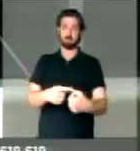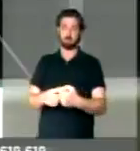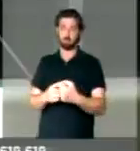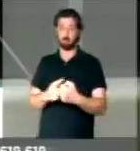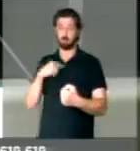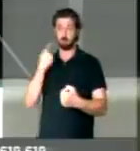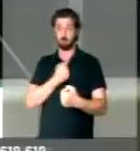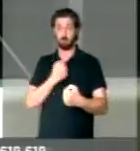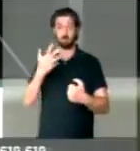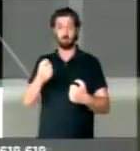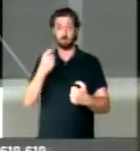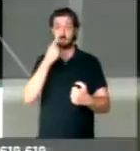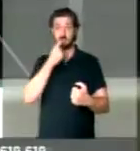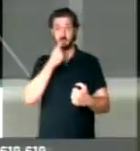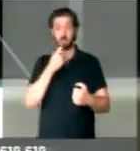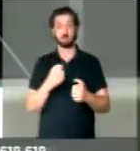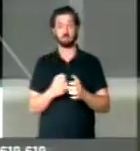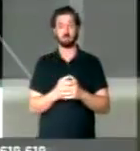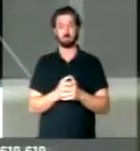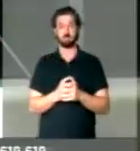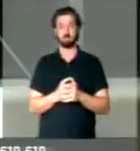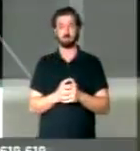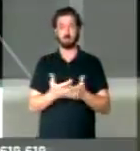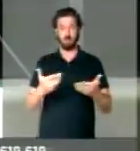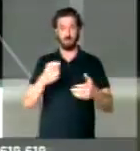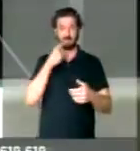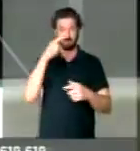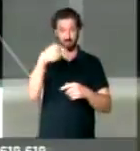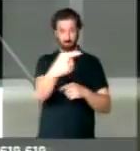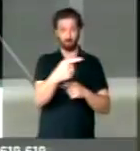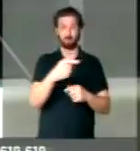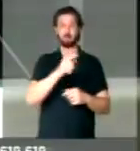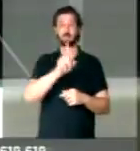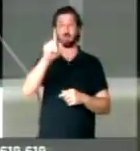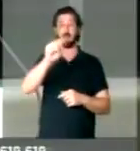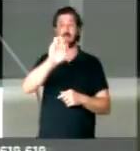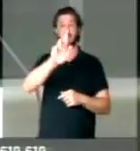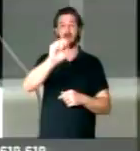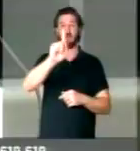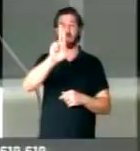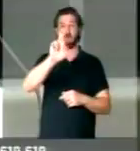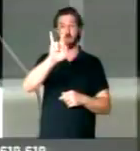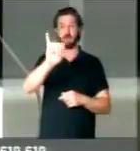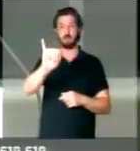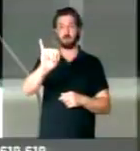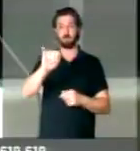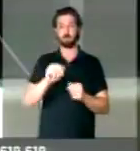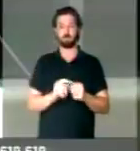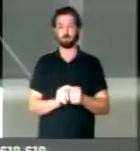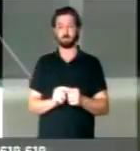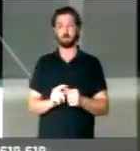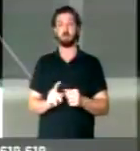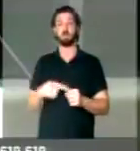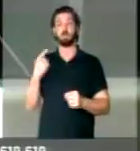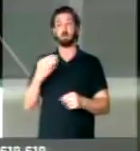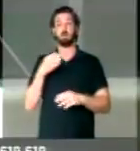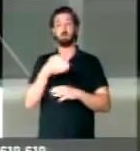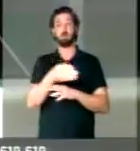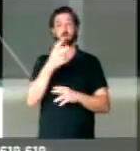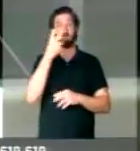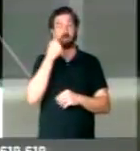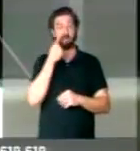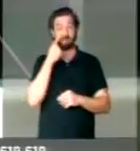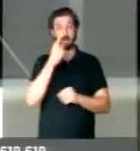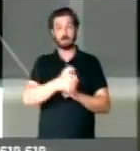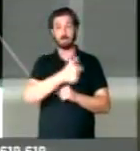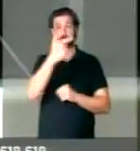Nós estaremos sexta-feira, próximo agora, em Araguari, onde nós estaremos realizando a segunda